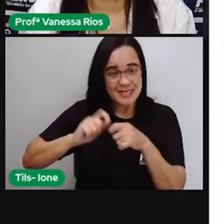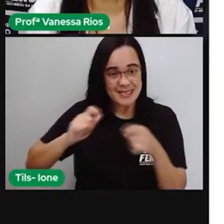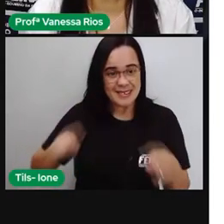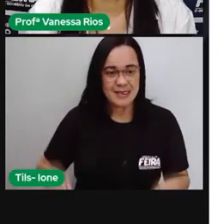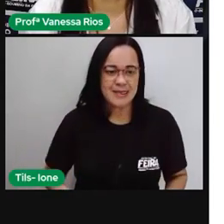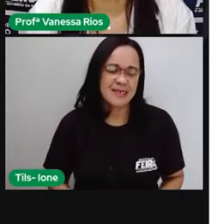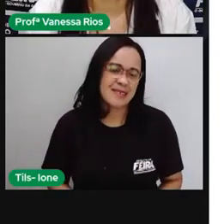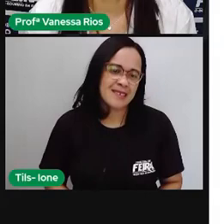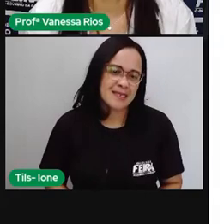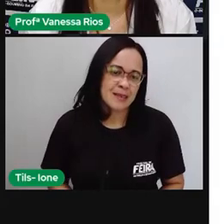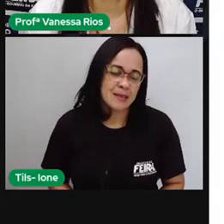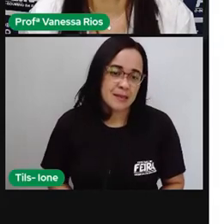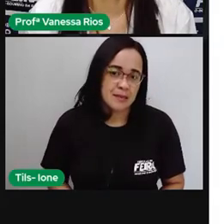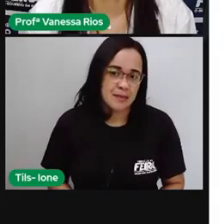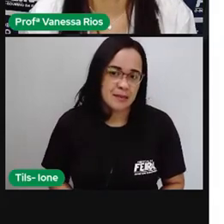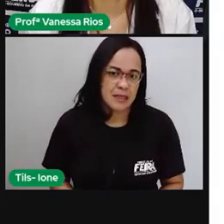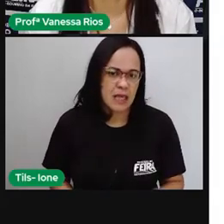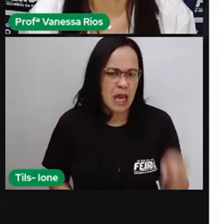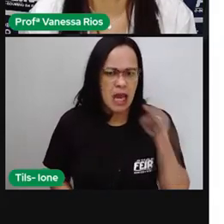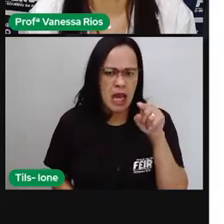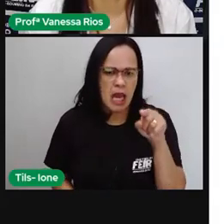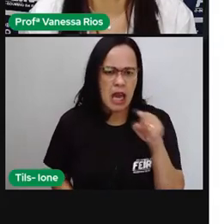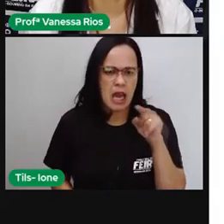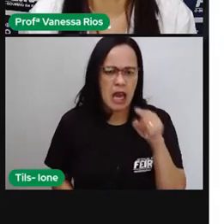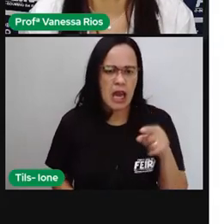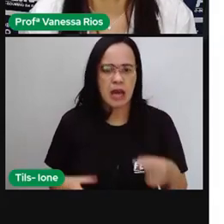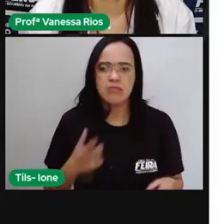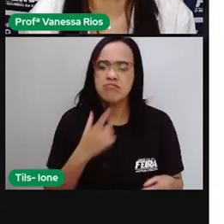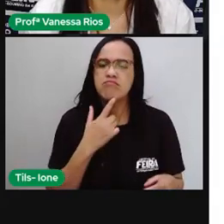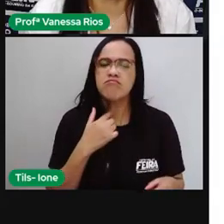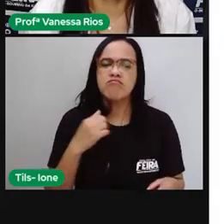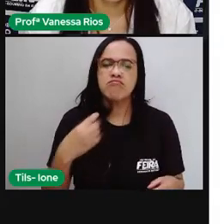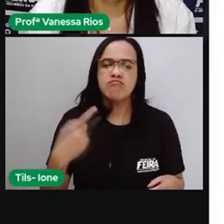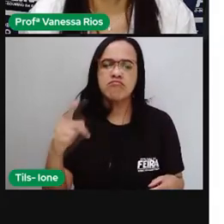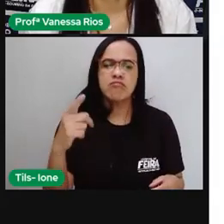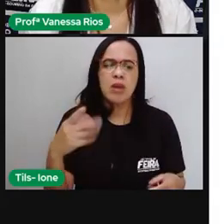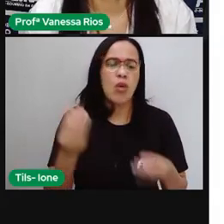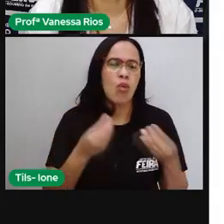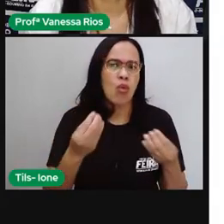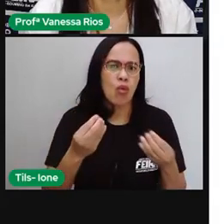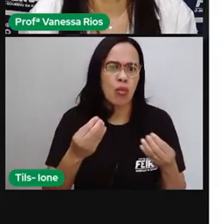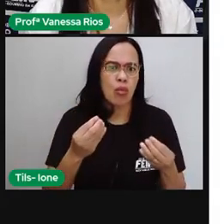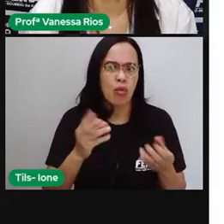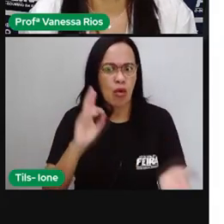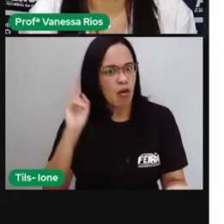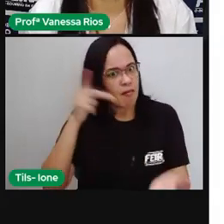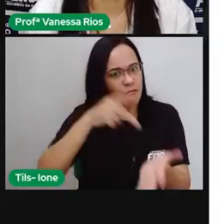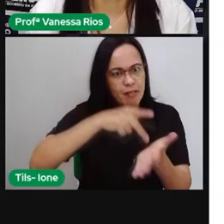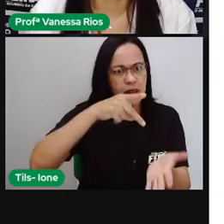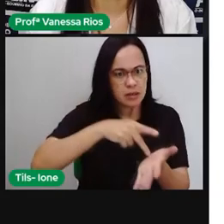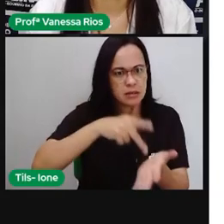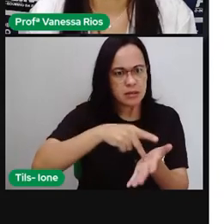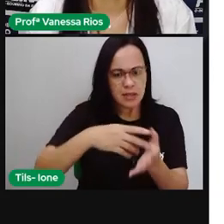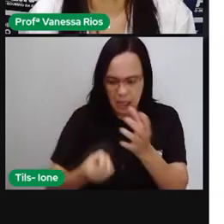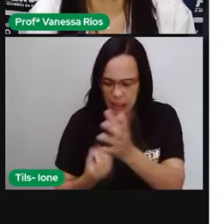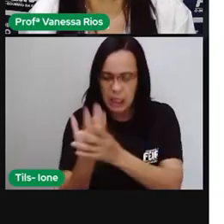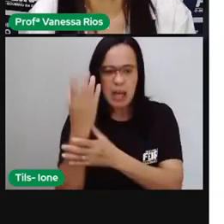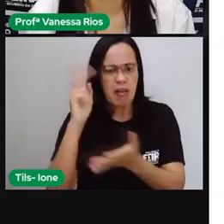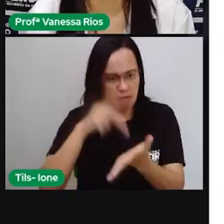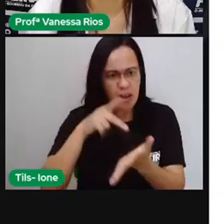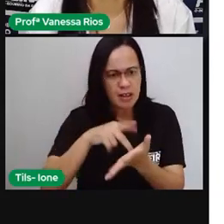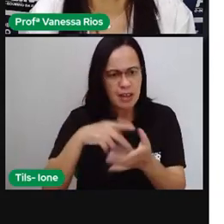Ele não tem a intenção de representar os elementos do mundo real, tal como são, apenas linhas,